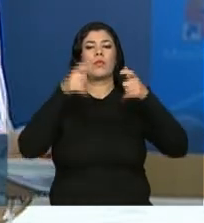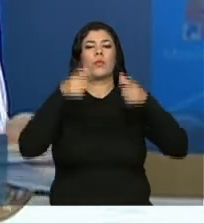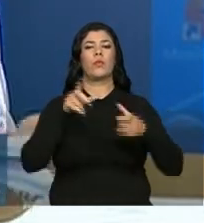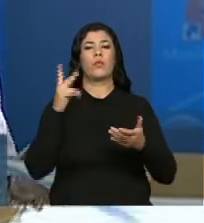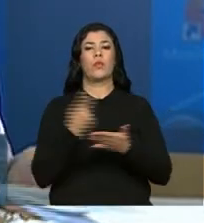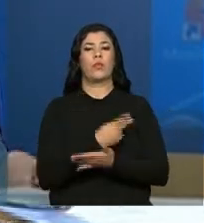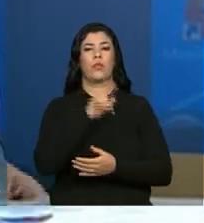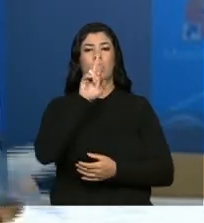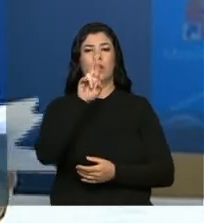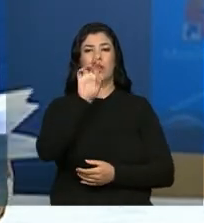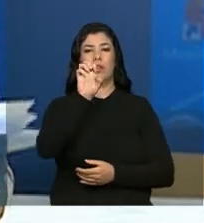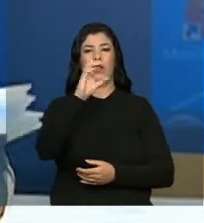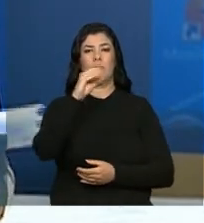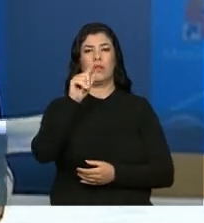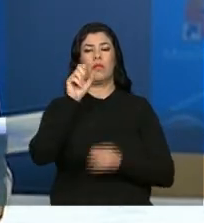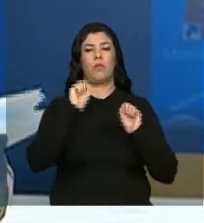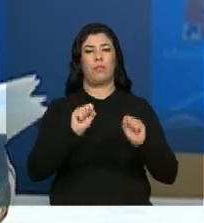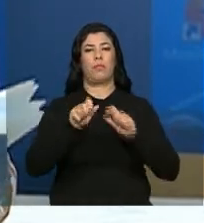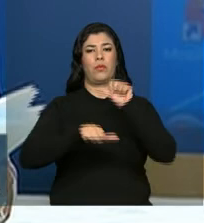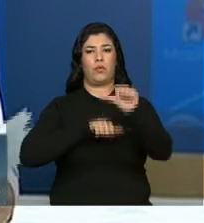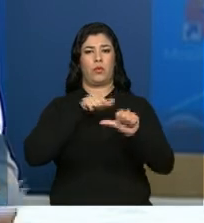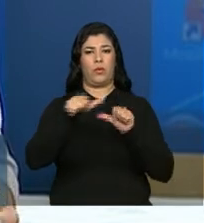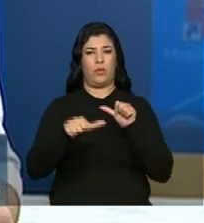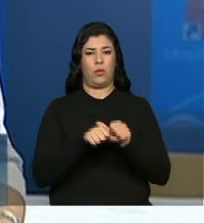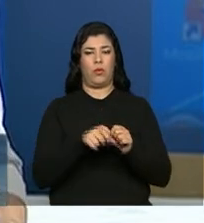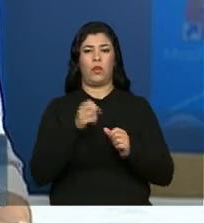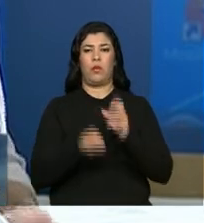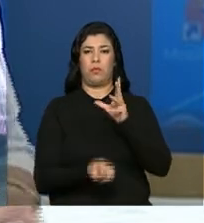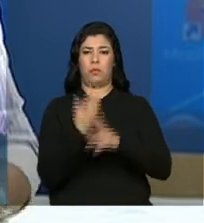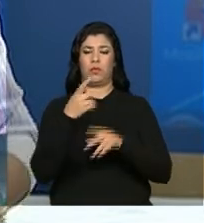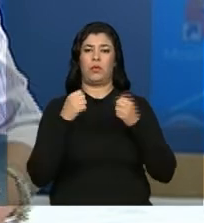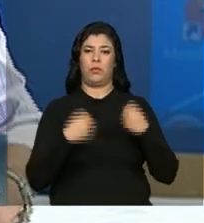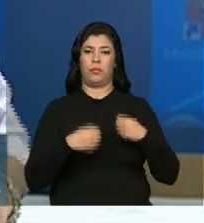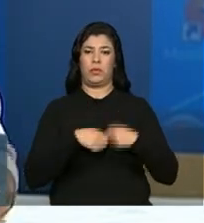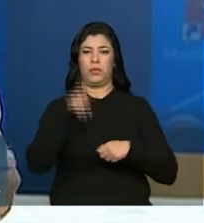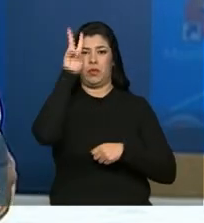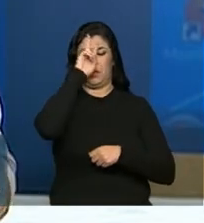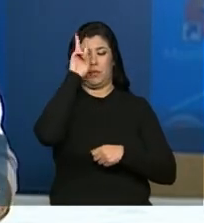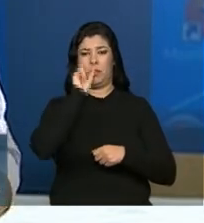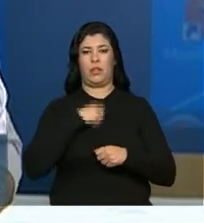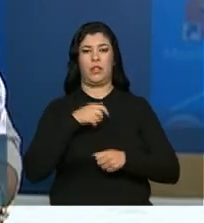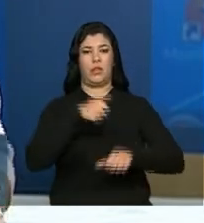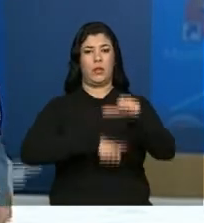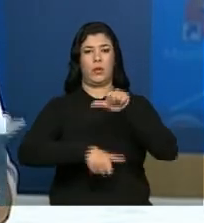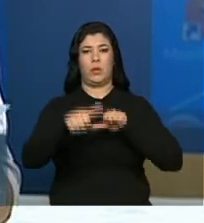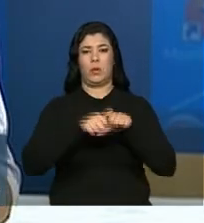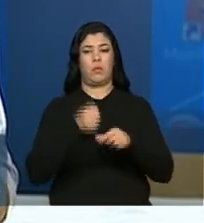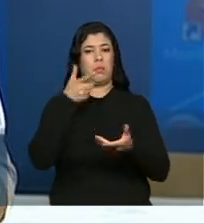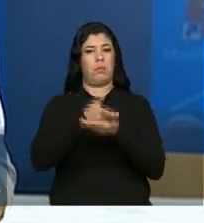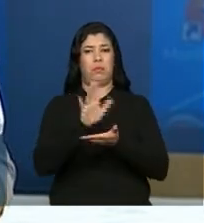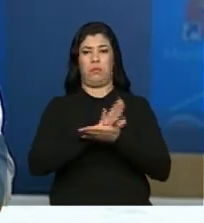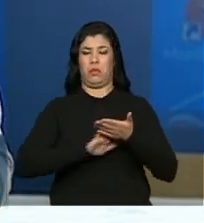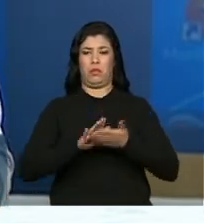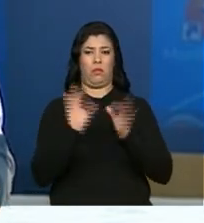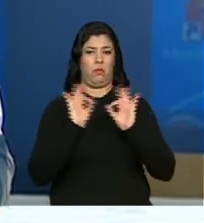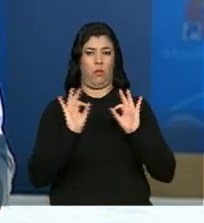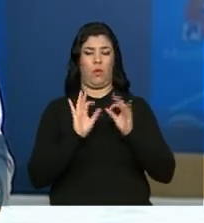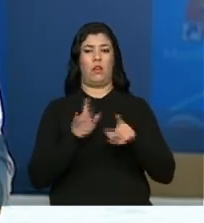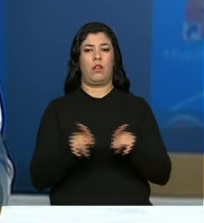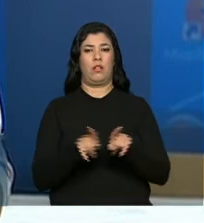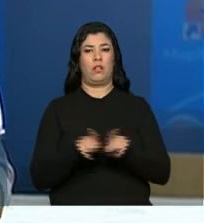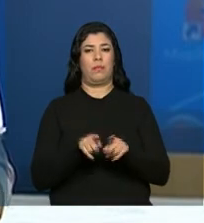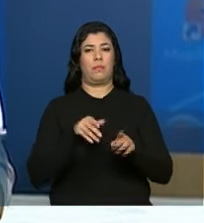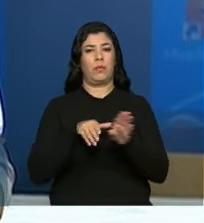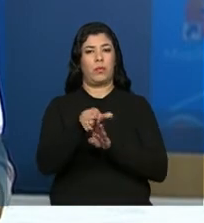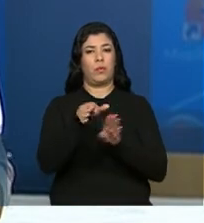seja feita a troca da peça defeituosa. É bom lembrar que essa troca é feita sem custos para o consumidor. E também a